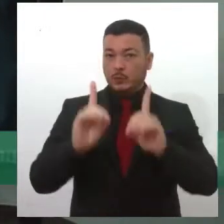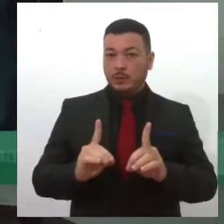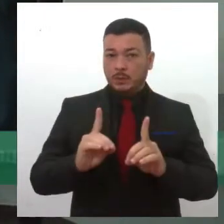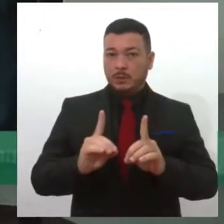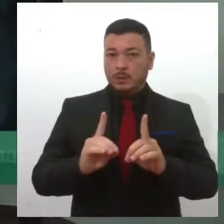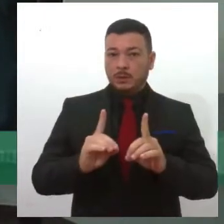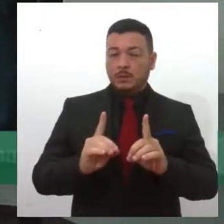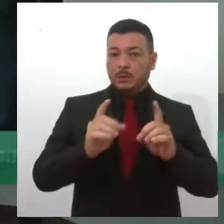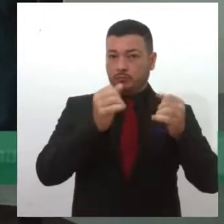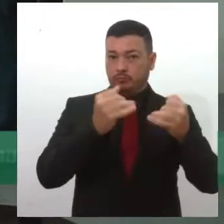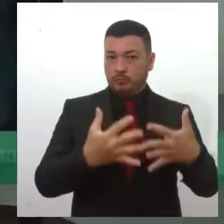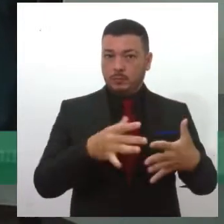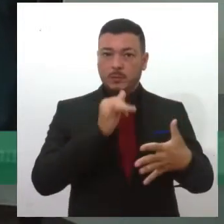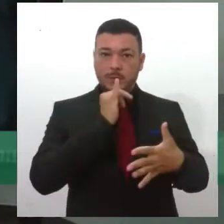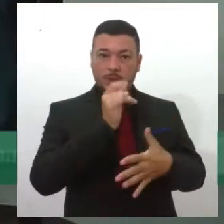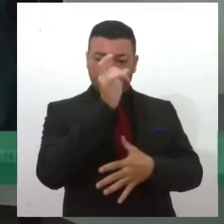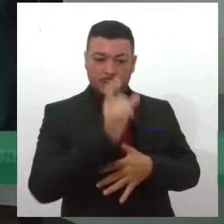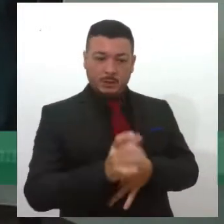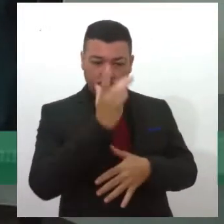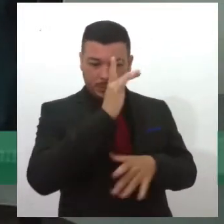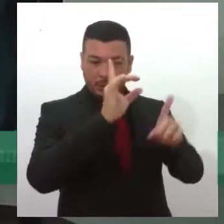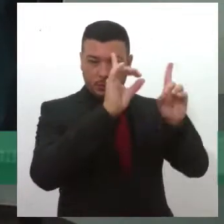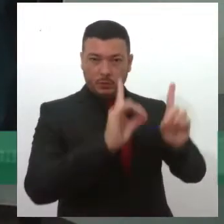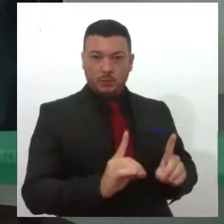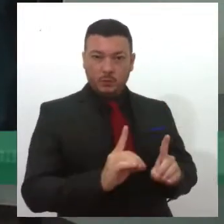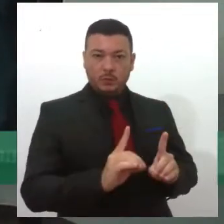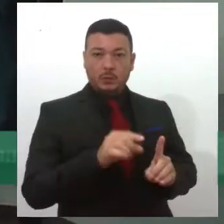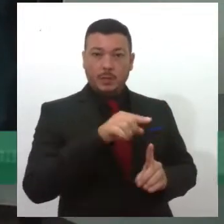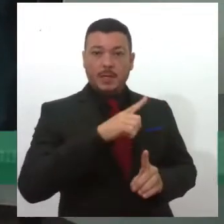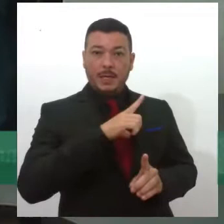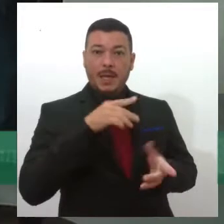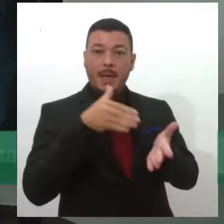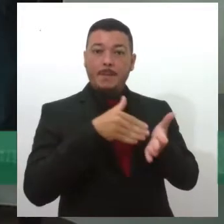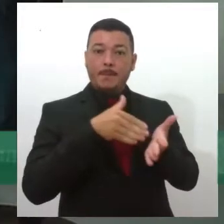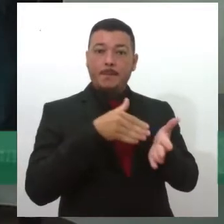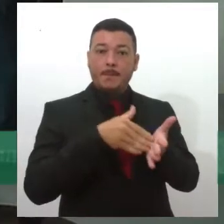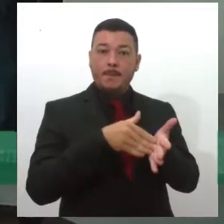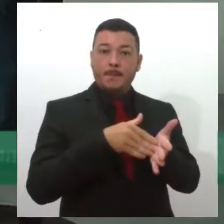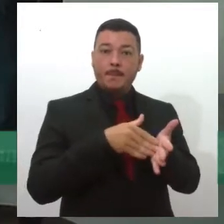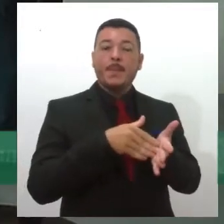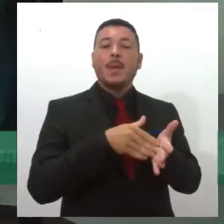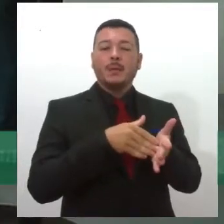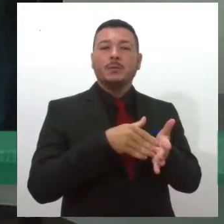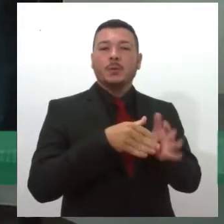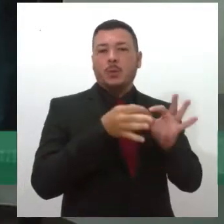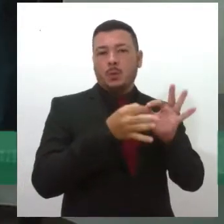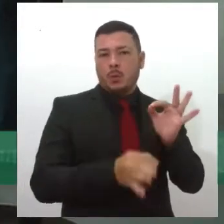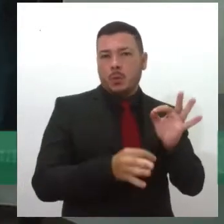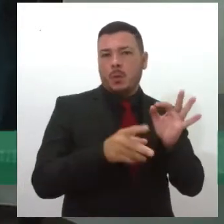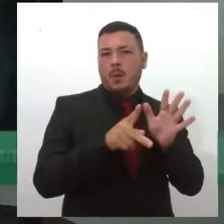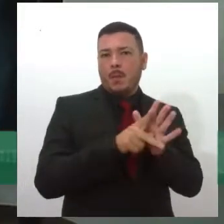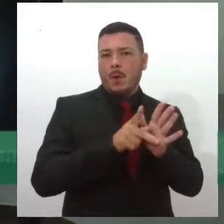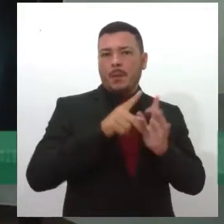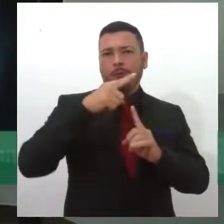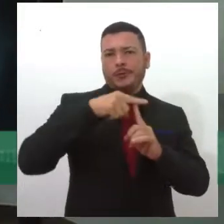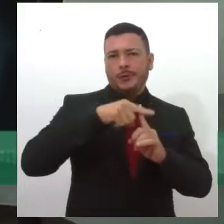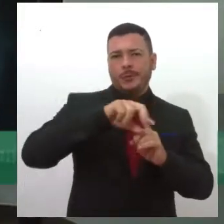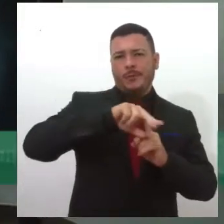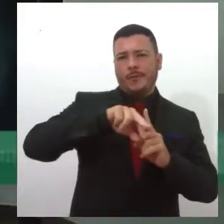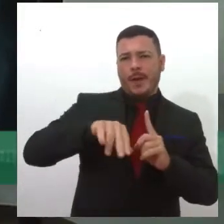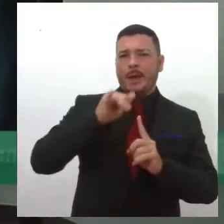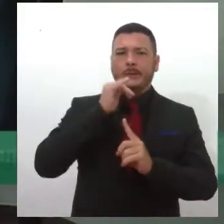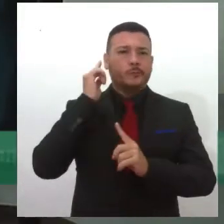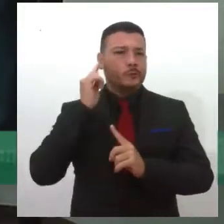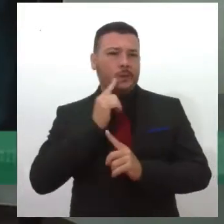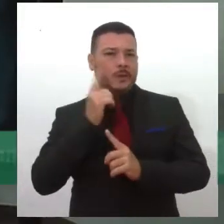diz que considera-se pessoa com deficiência aquela que tem impedimento de longo prazo de natureza física, mental,